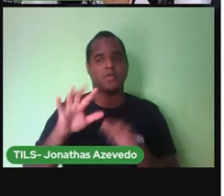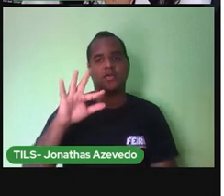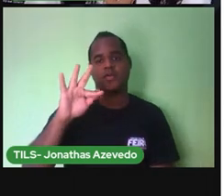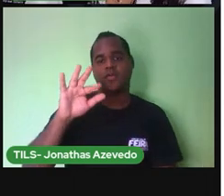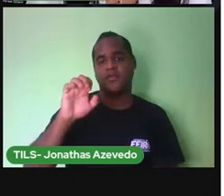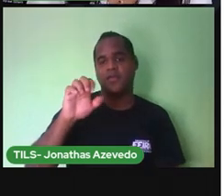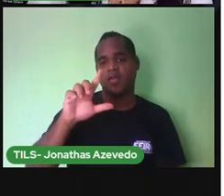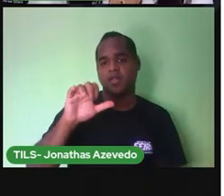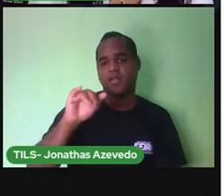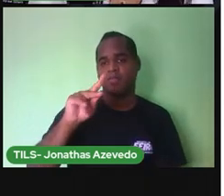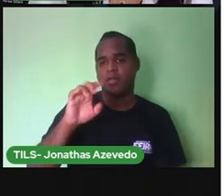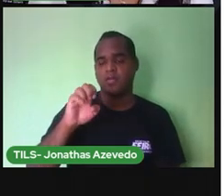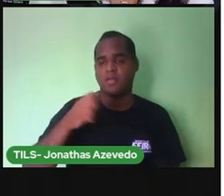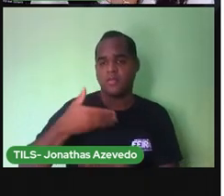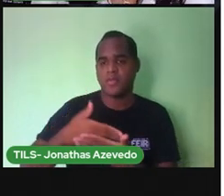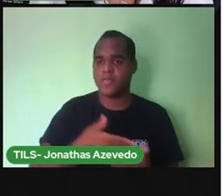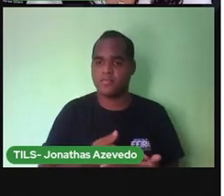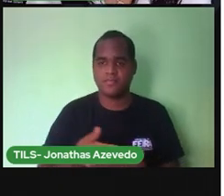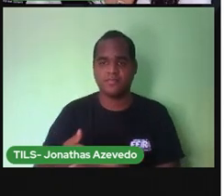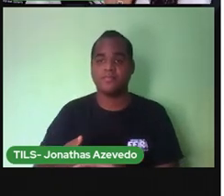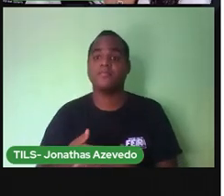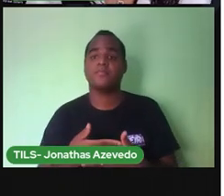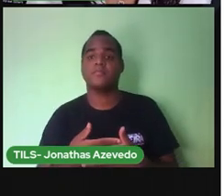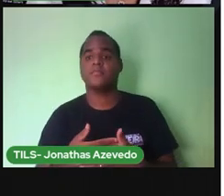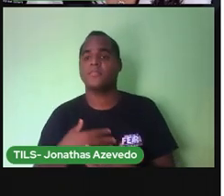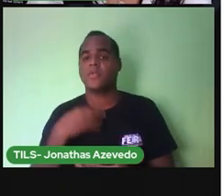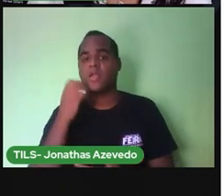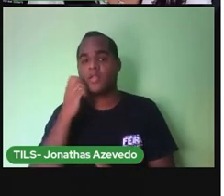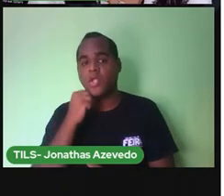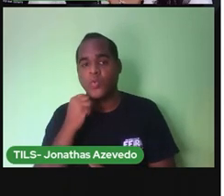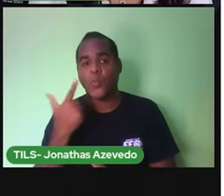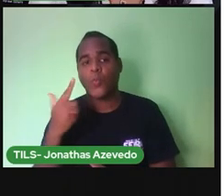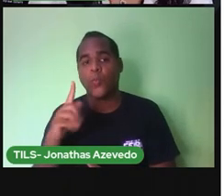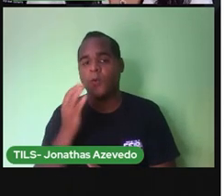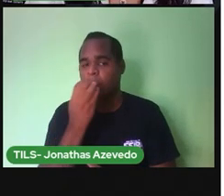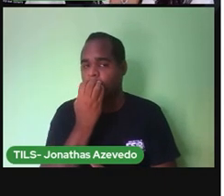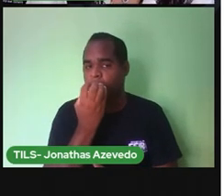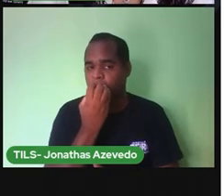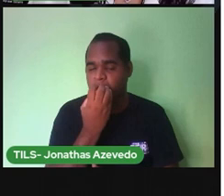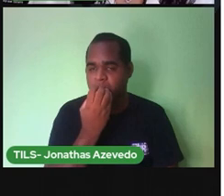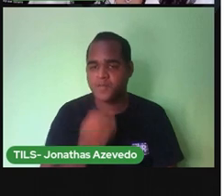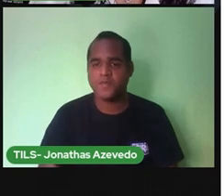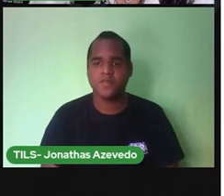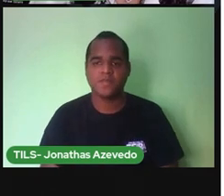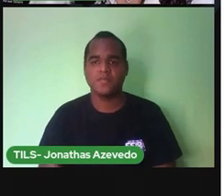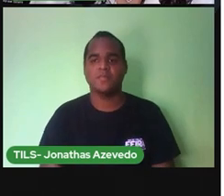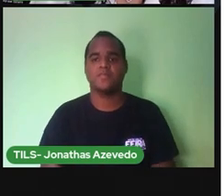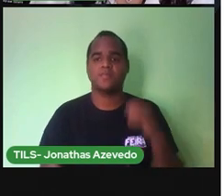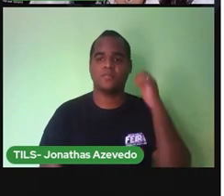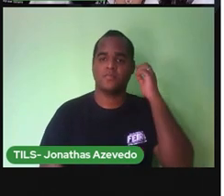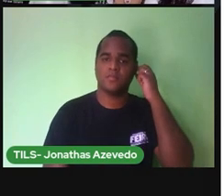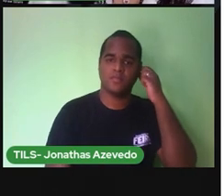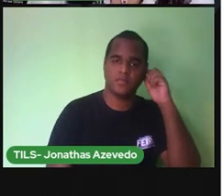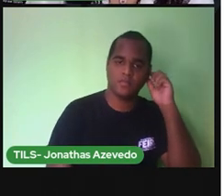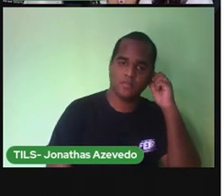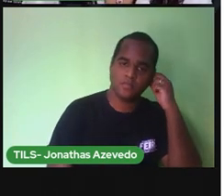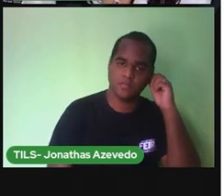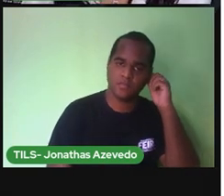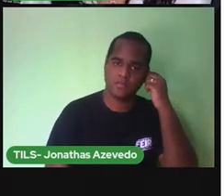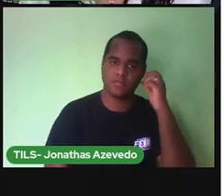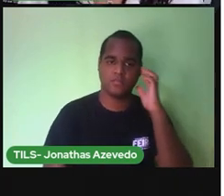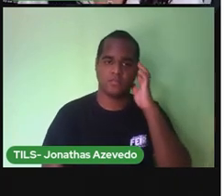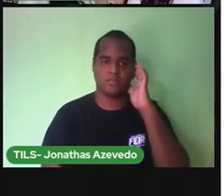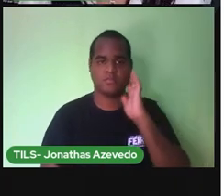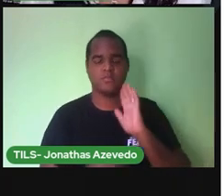Felipe, que ainda é bebê. E adotaram um cachorrinho também. O casal registrou os filhos no